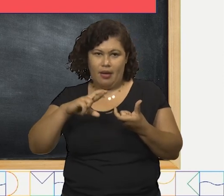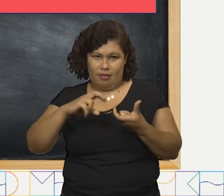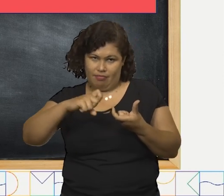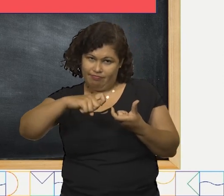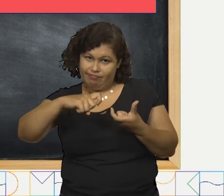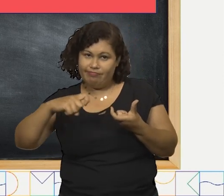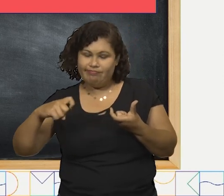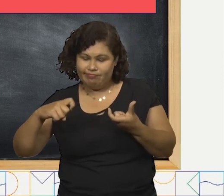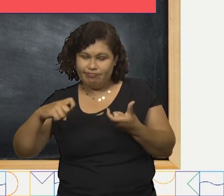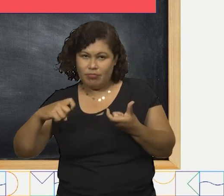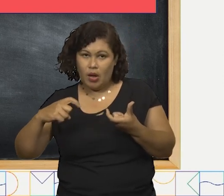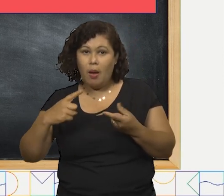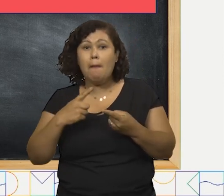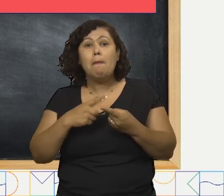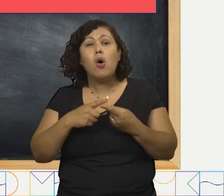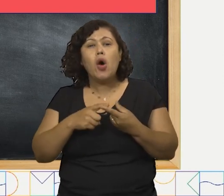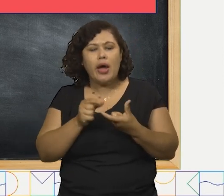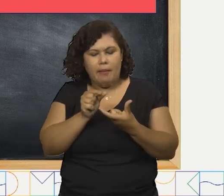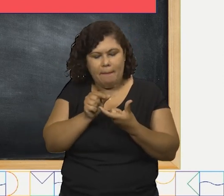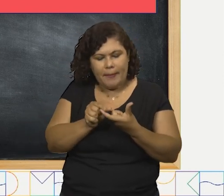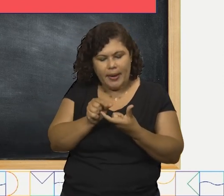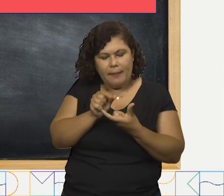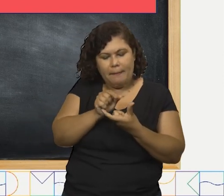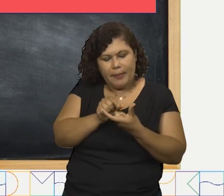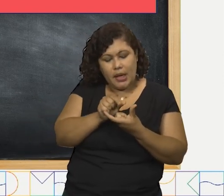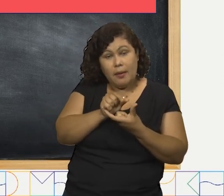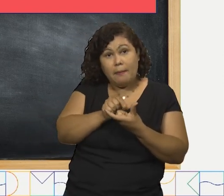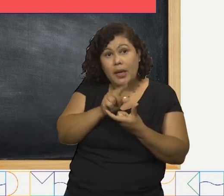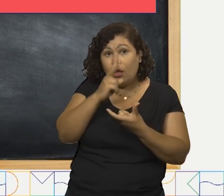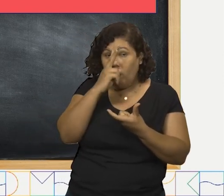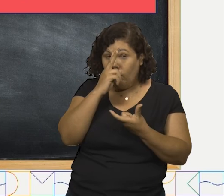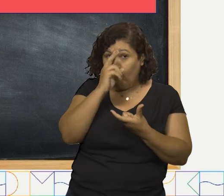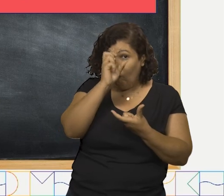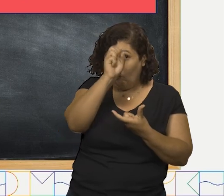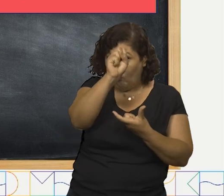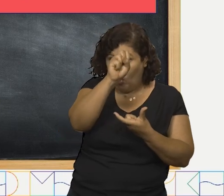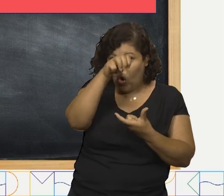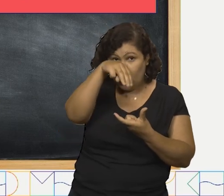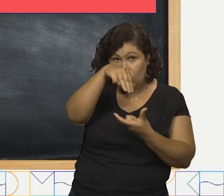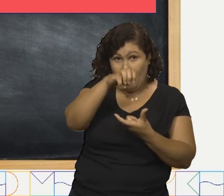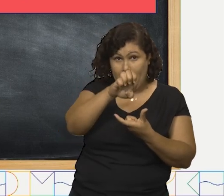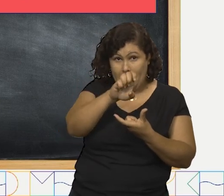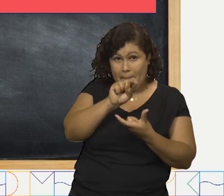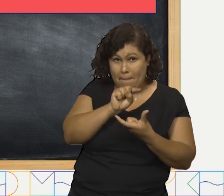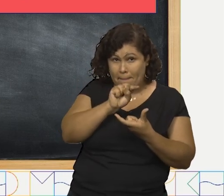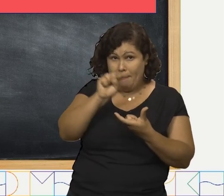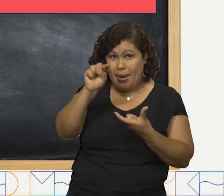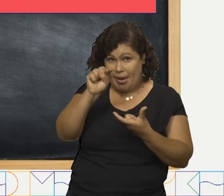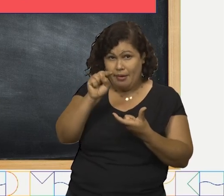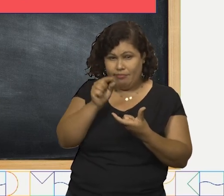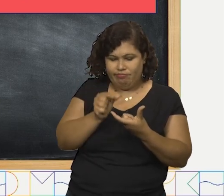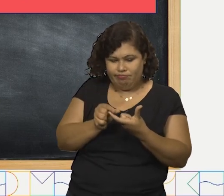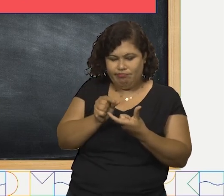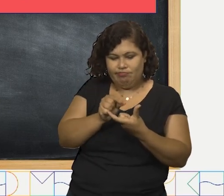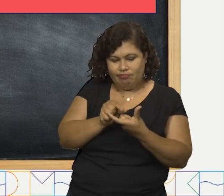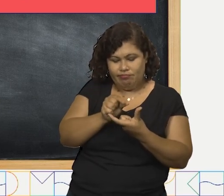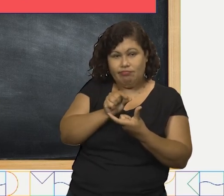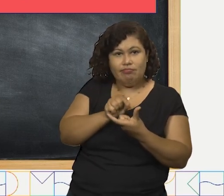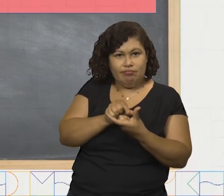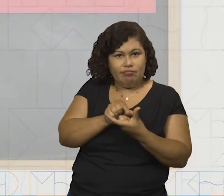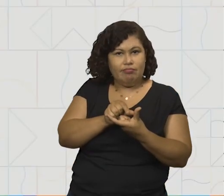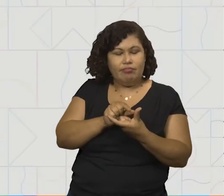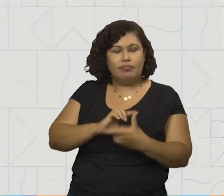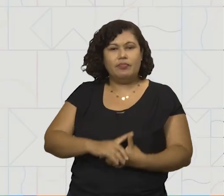chamada de proparoxítona, pois a sílaba mais forte encontra-se na antepenúltima